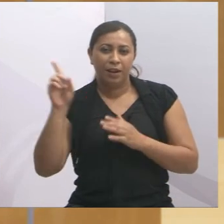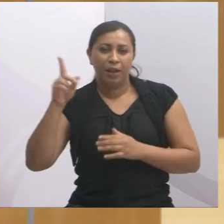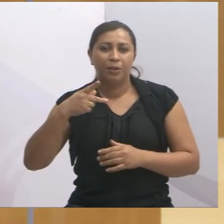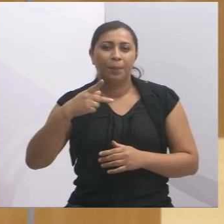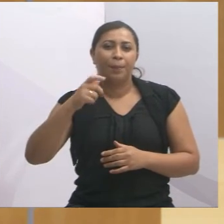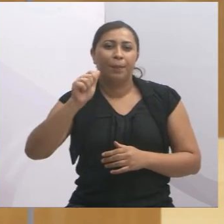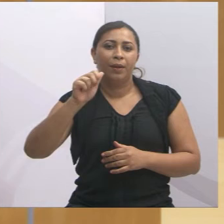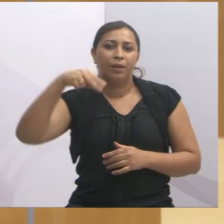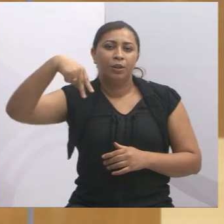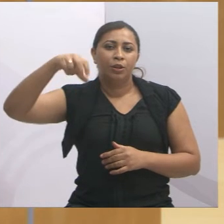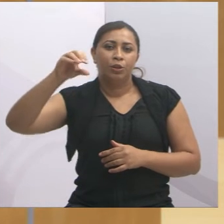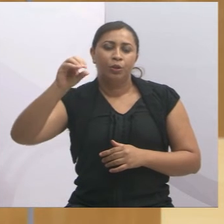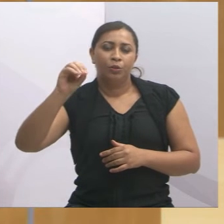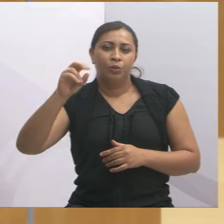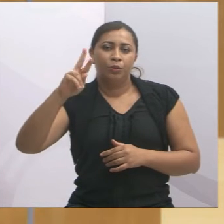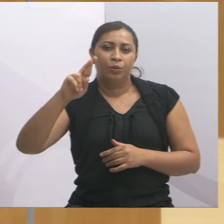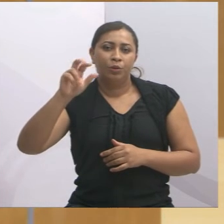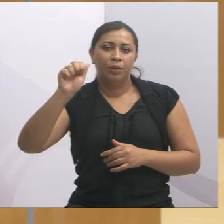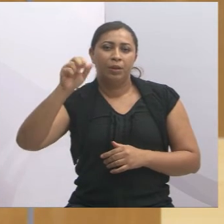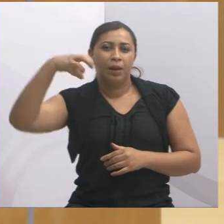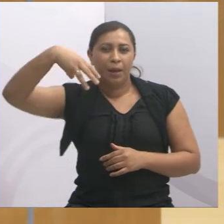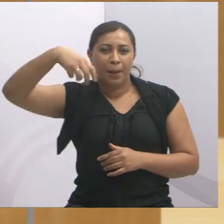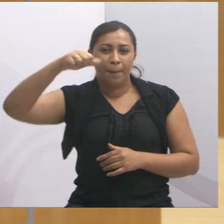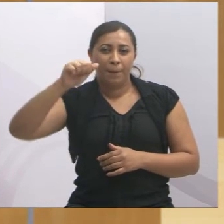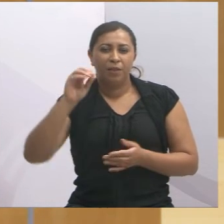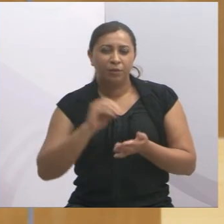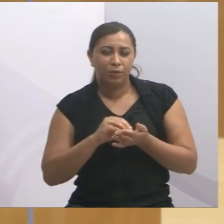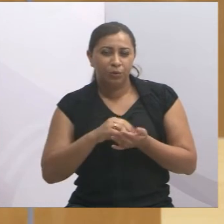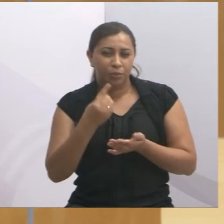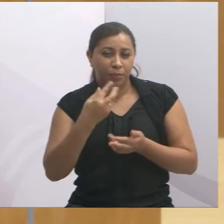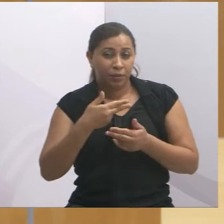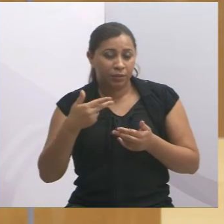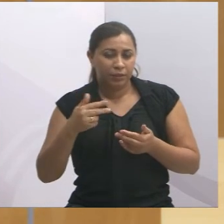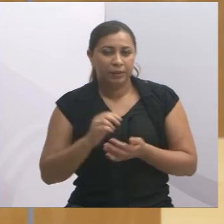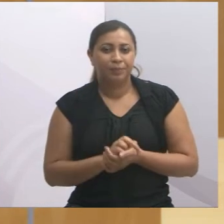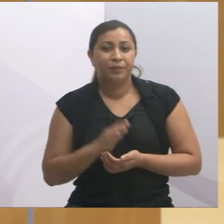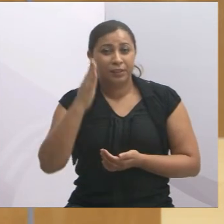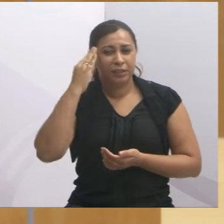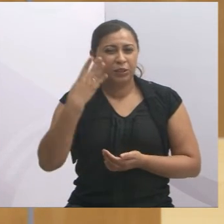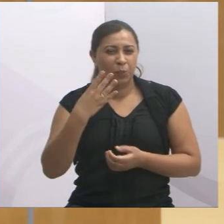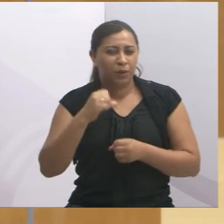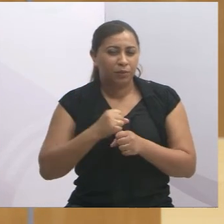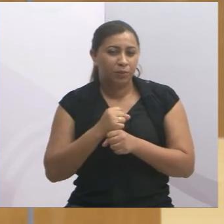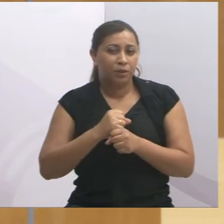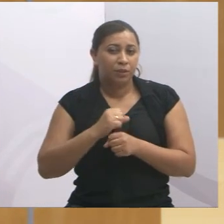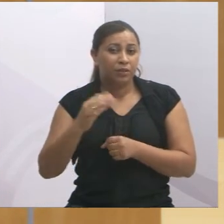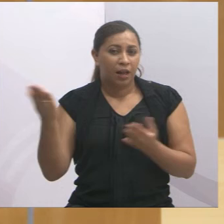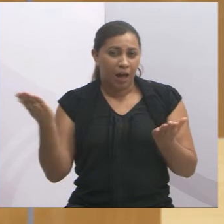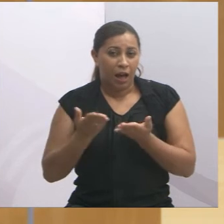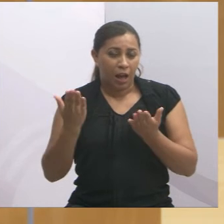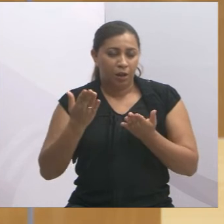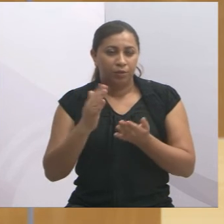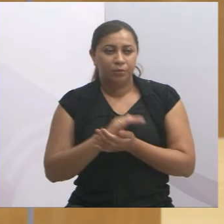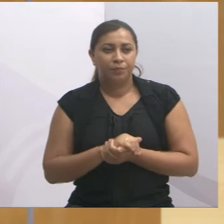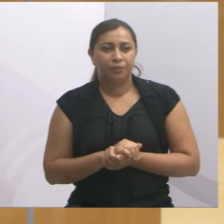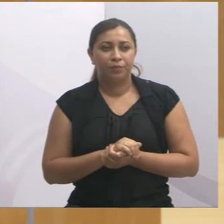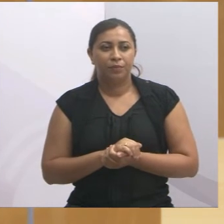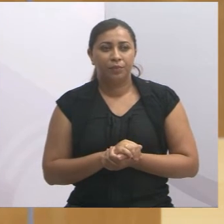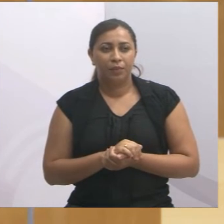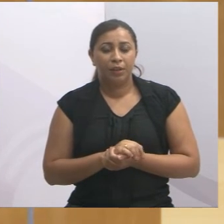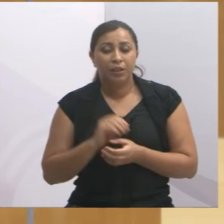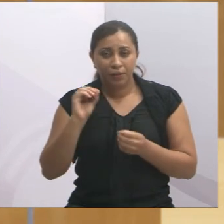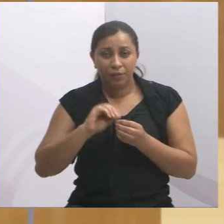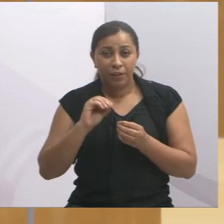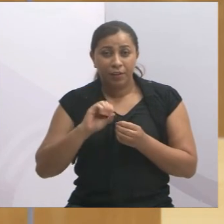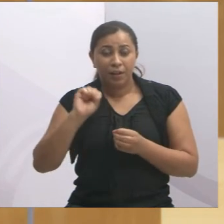e ali naquele Panorama, só faltou uma coisinha, e eu tenho certeza que, nesses 4 anos agora que vem, próximo a esse Deus quiser, vai